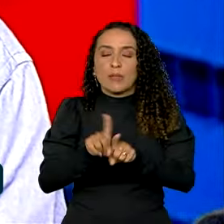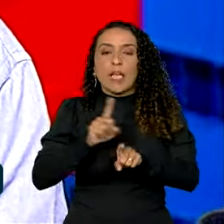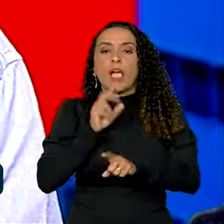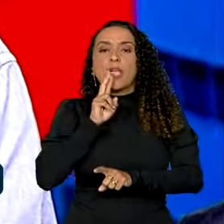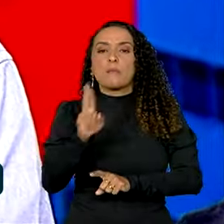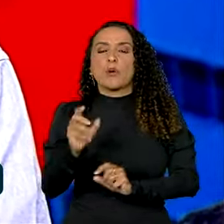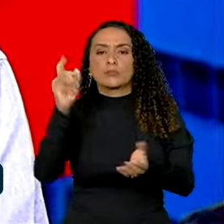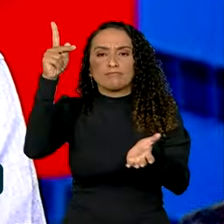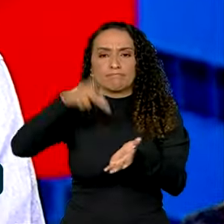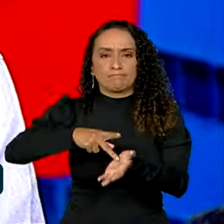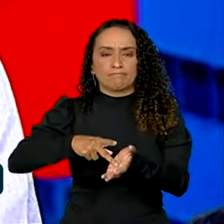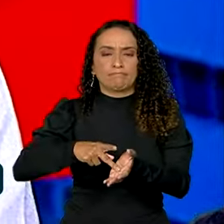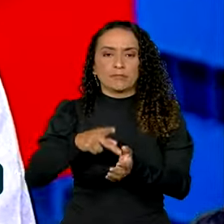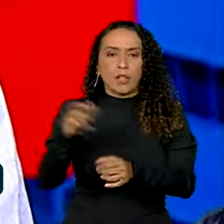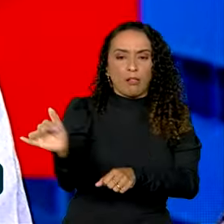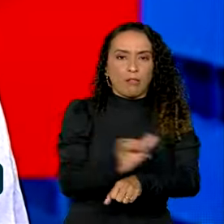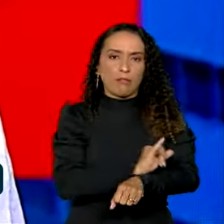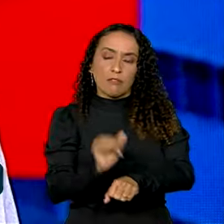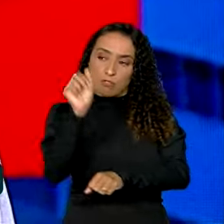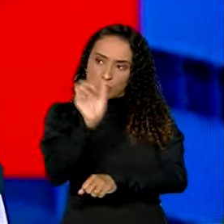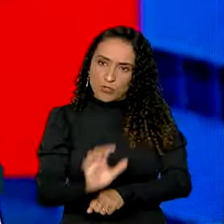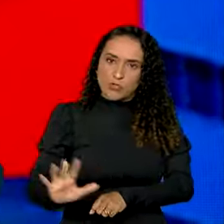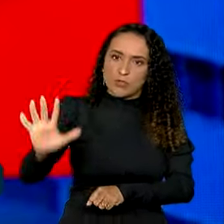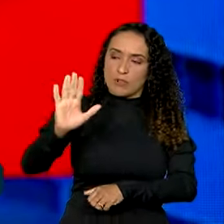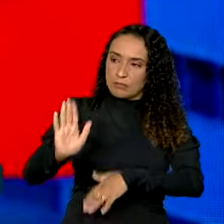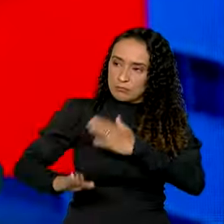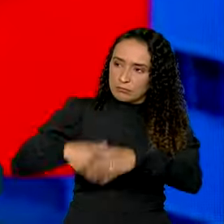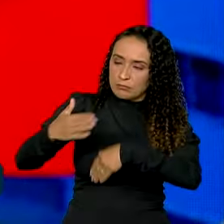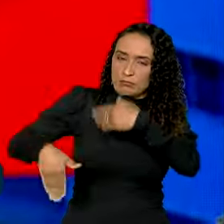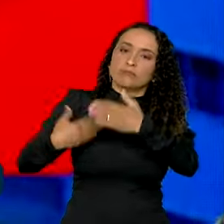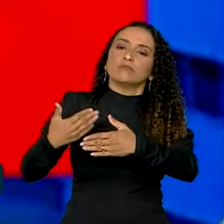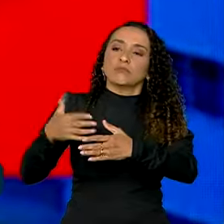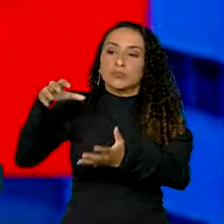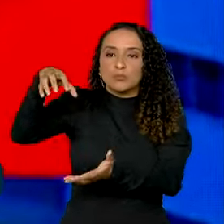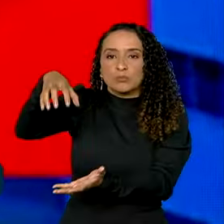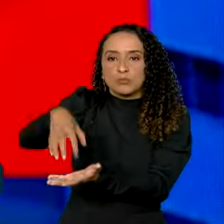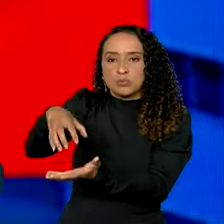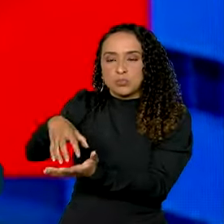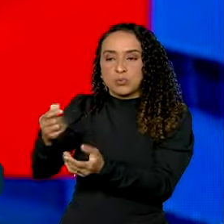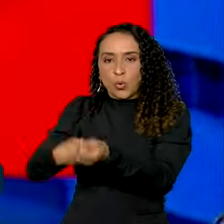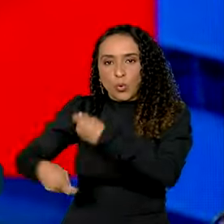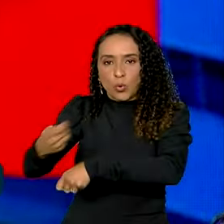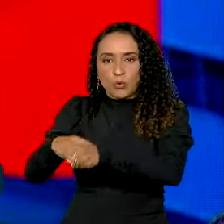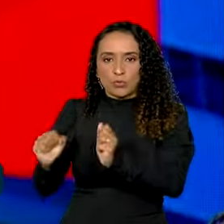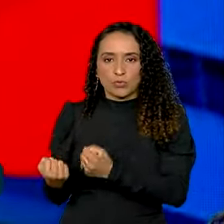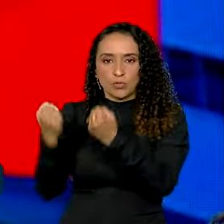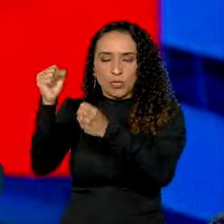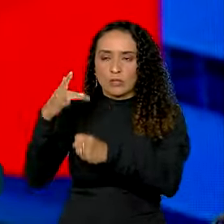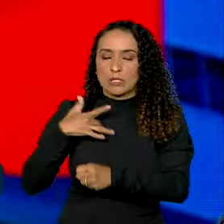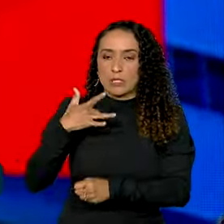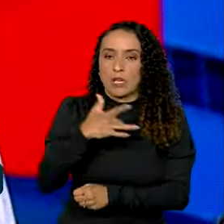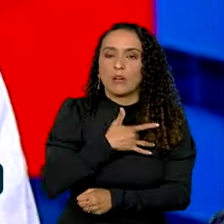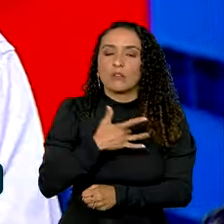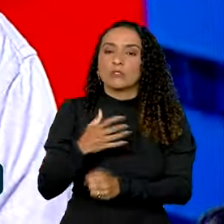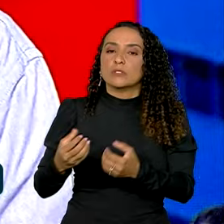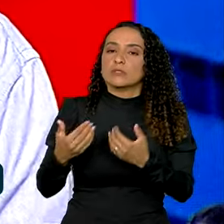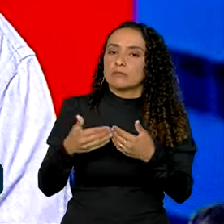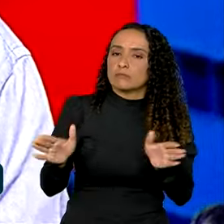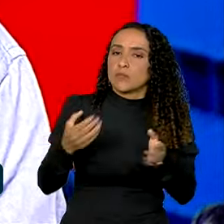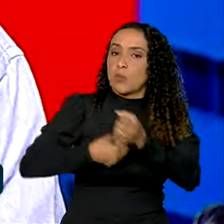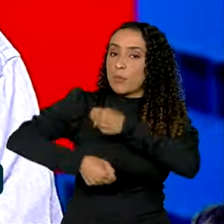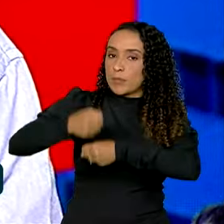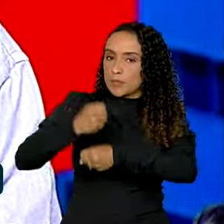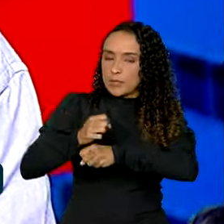resposta concreta à estratégia nacional para o desenvolvimento do complexo econômico e industrial da saúde que lançamos ano